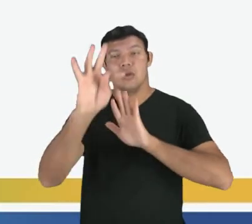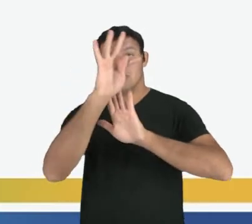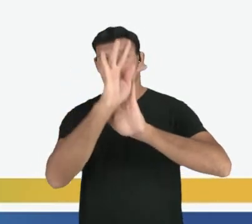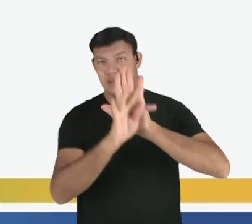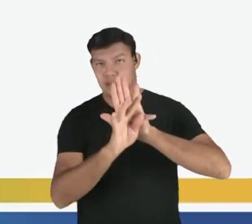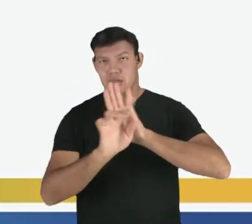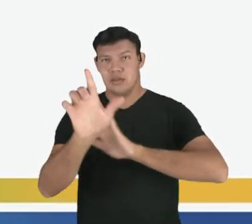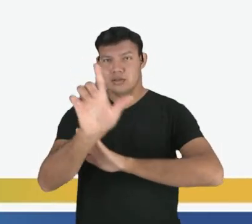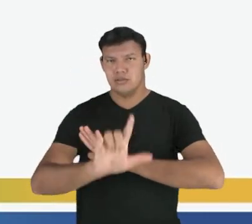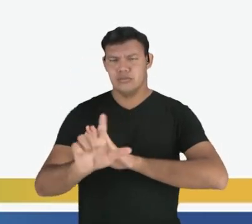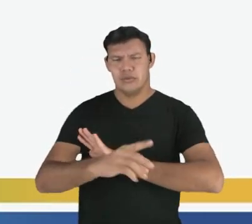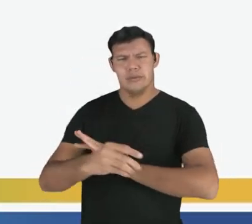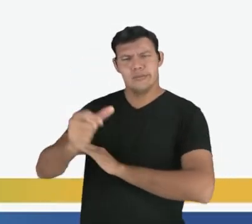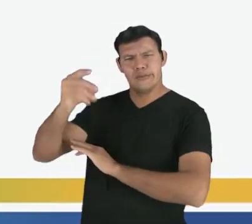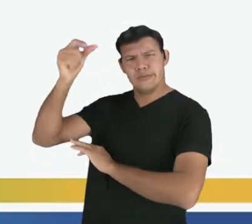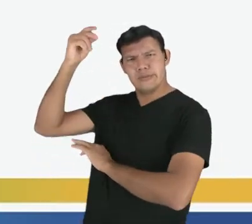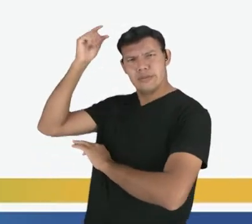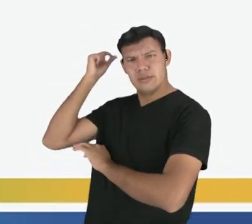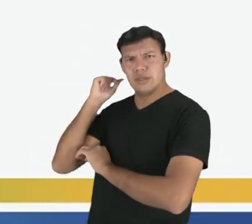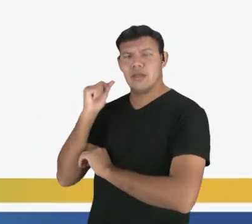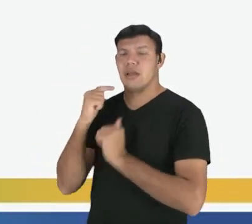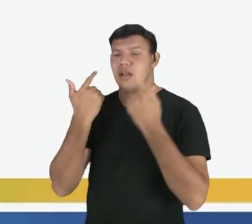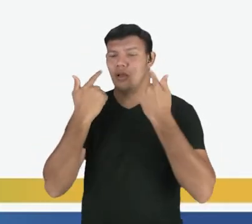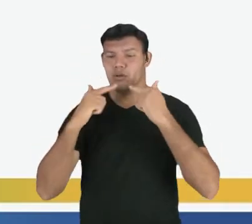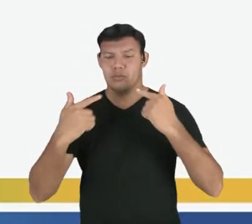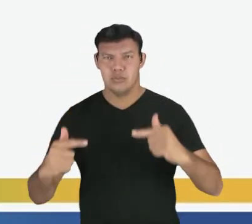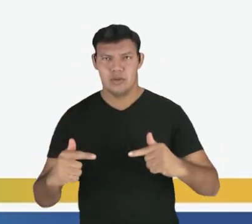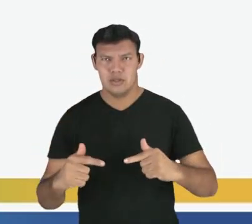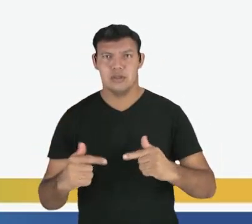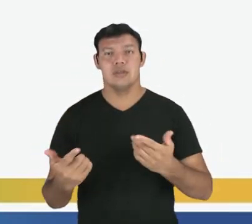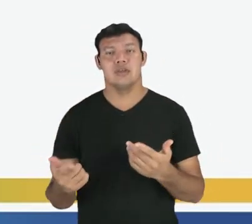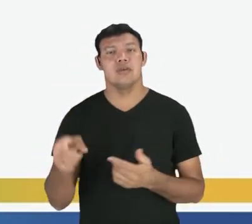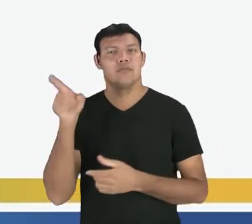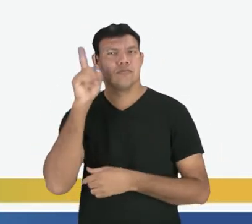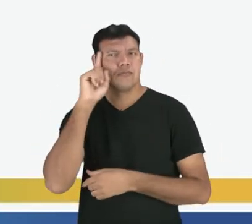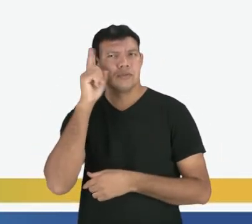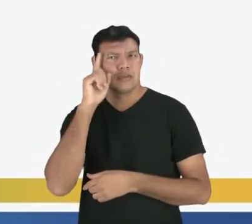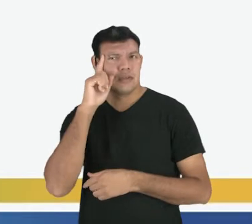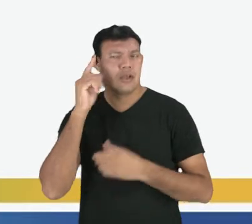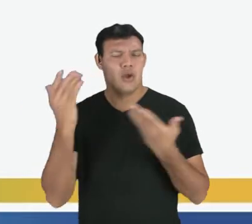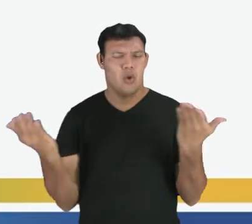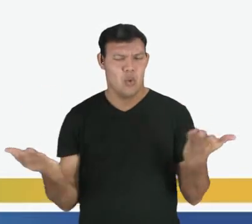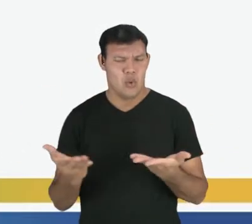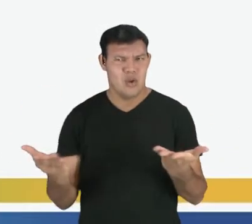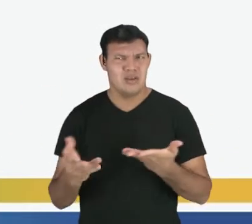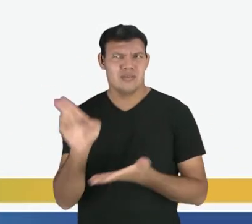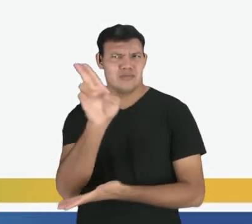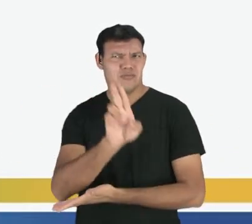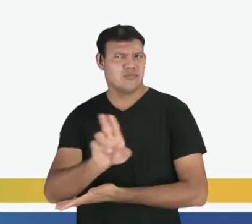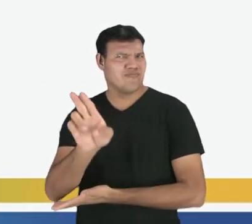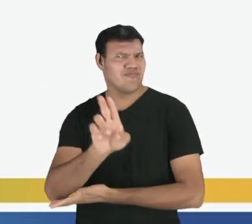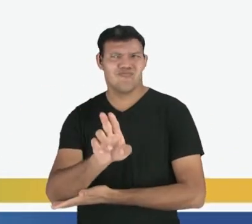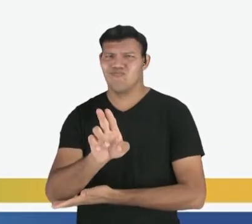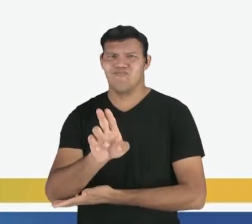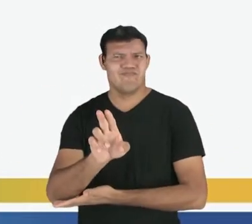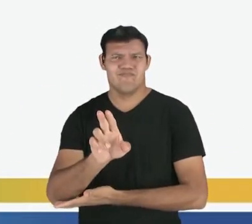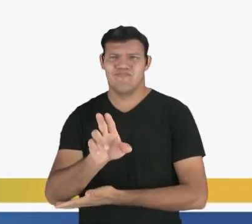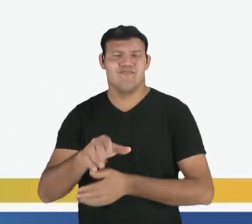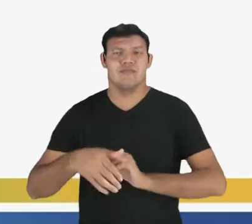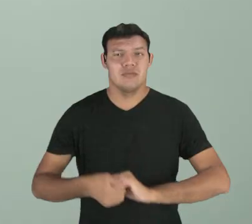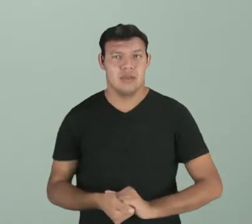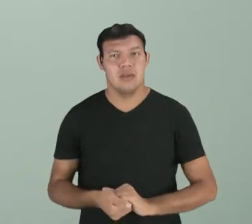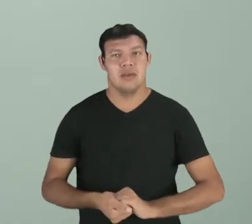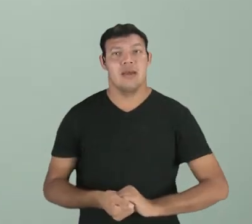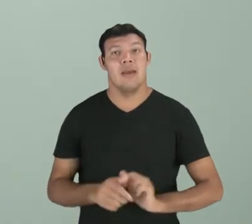mais antigos. Na linguagem que falamos, né, no dia a dia, na atualidade, não usamos o pretérito mais que perfeito,